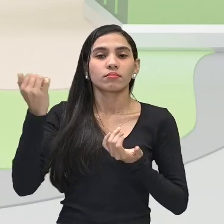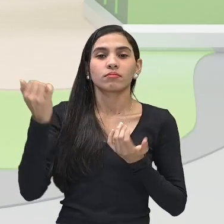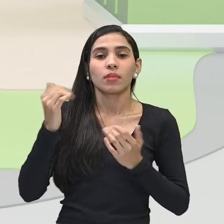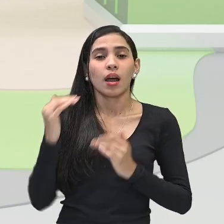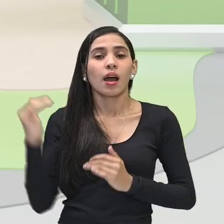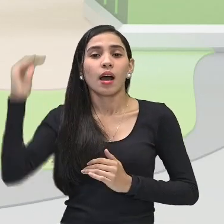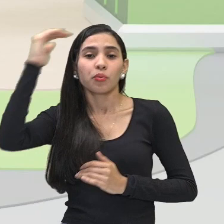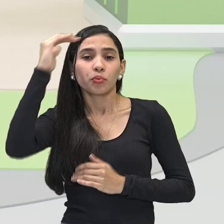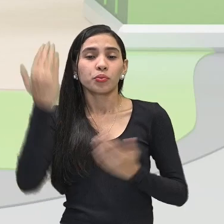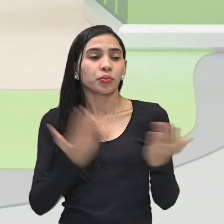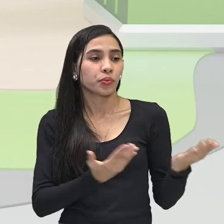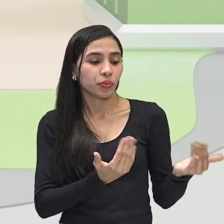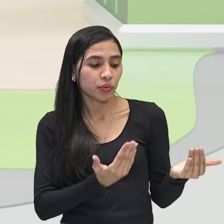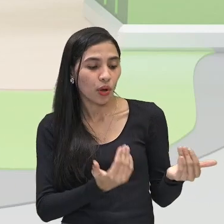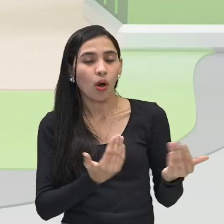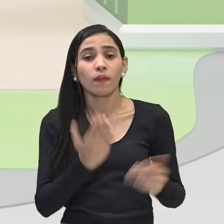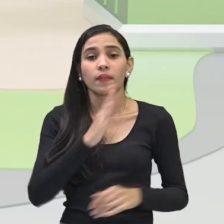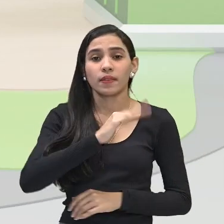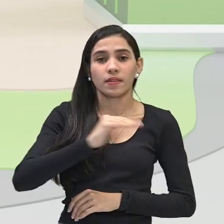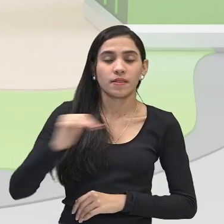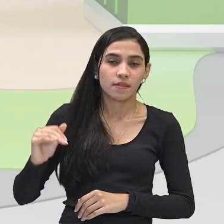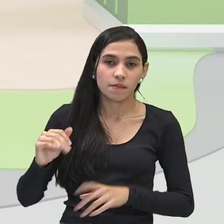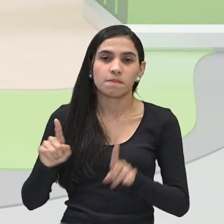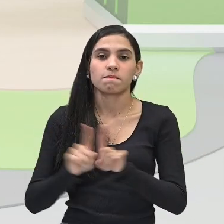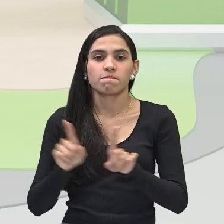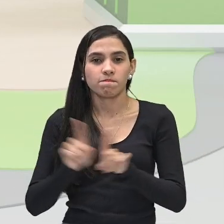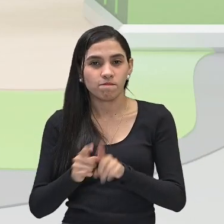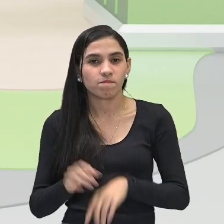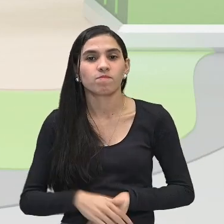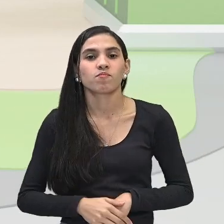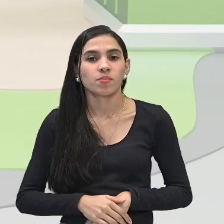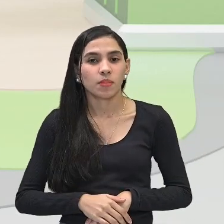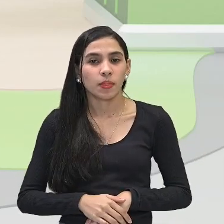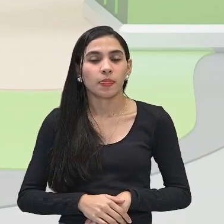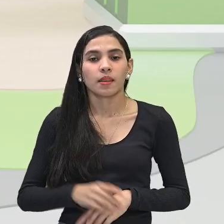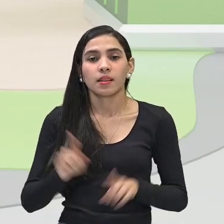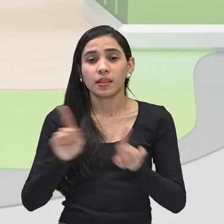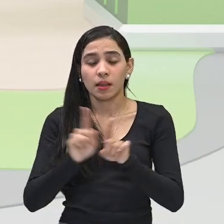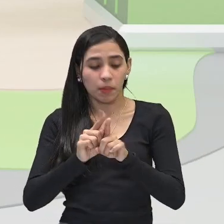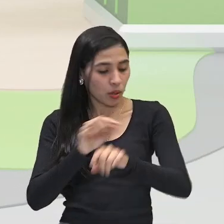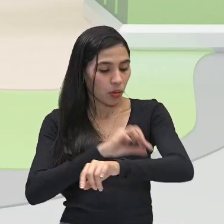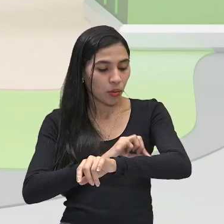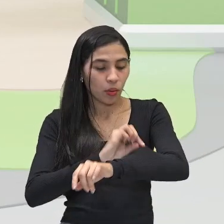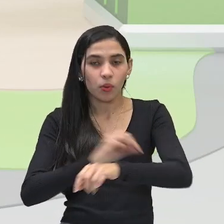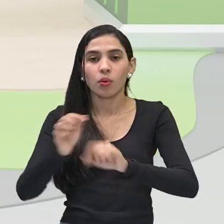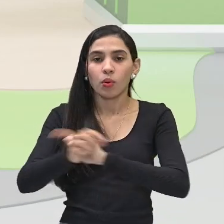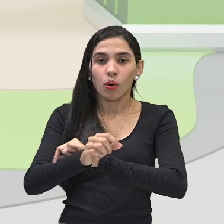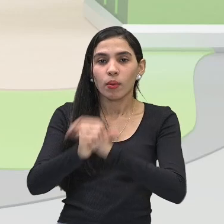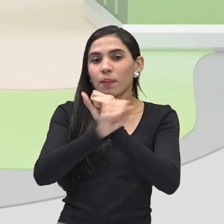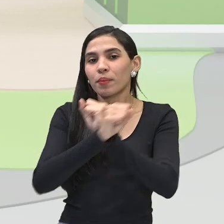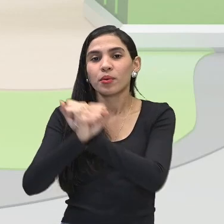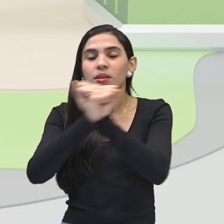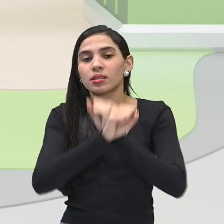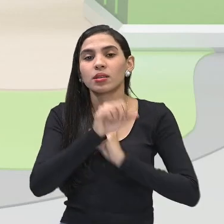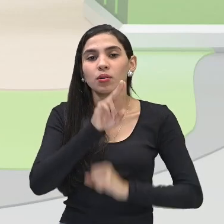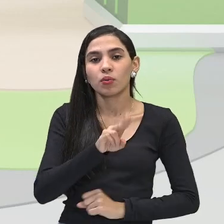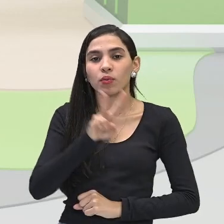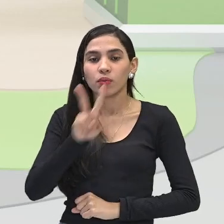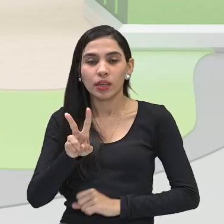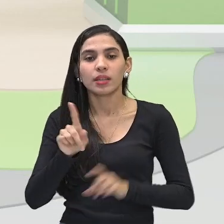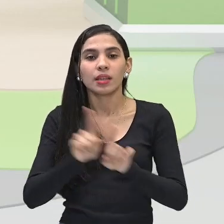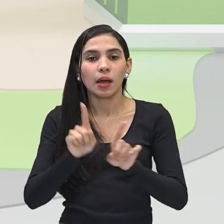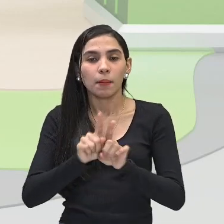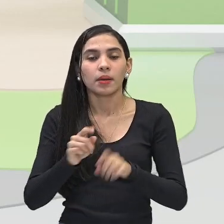adolescentes, crianças e até roupinhas com proteção UV para bebês também